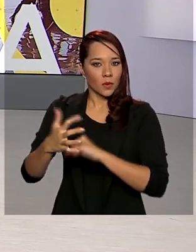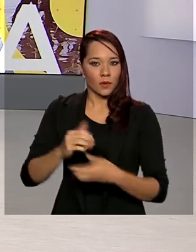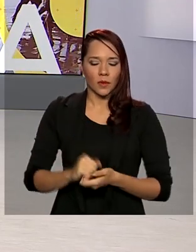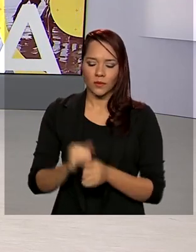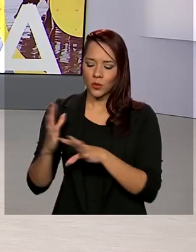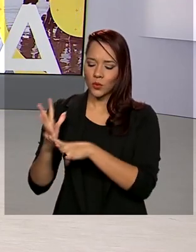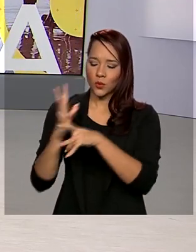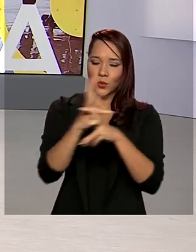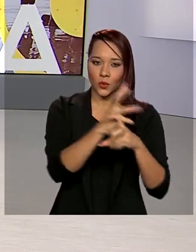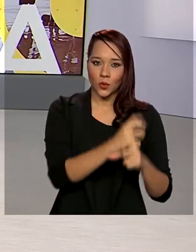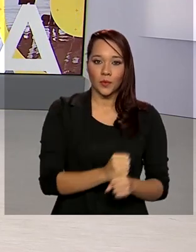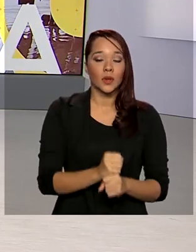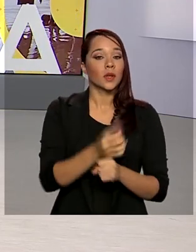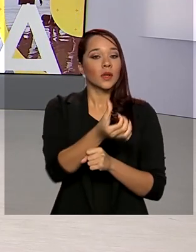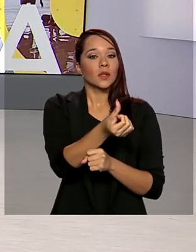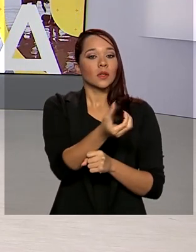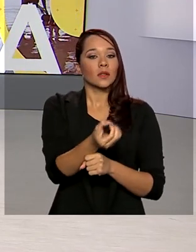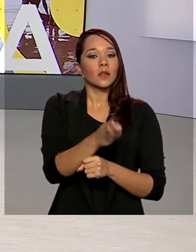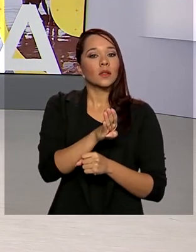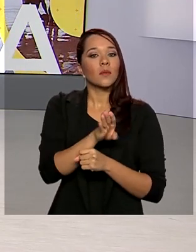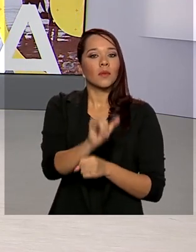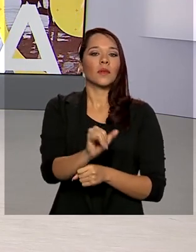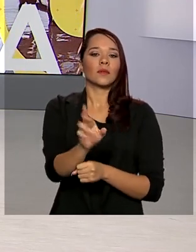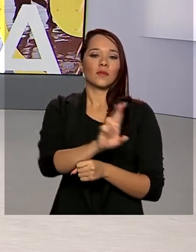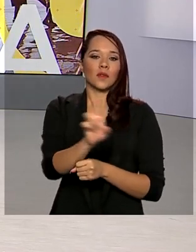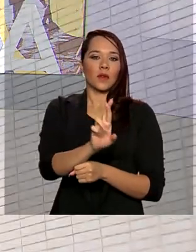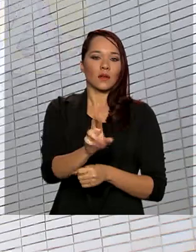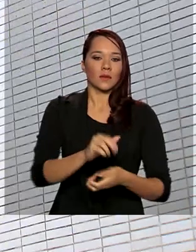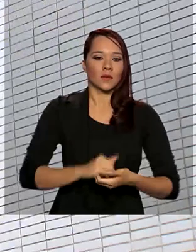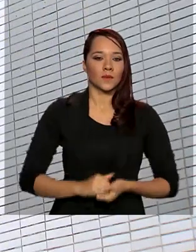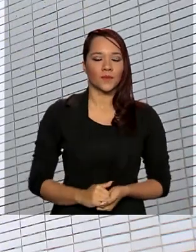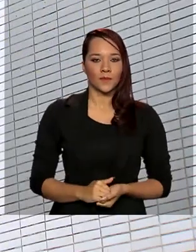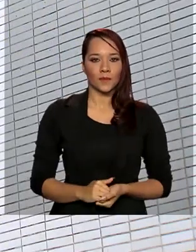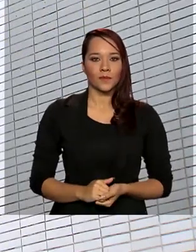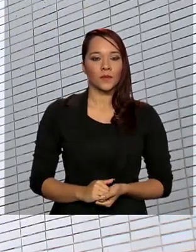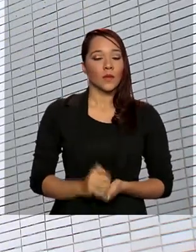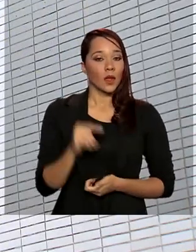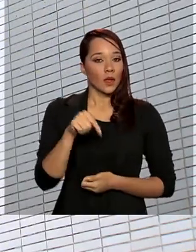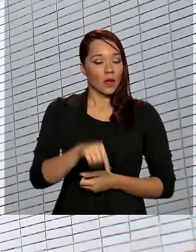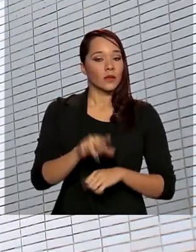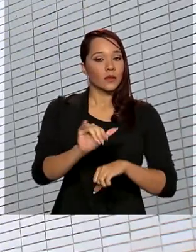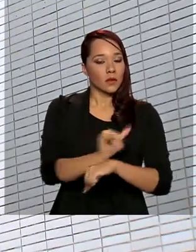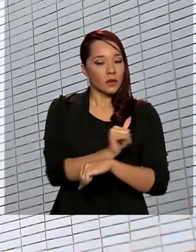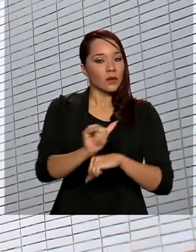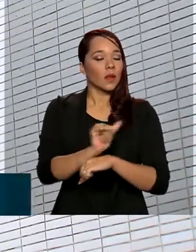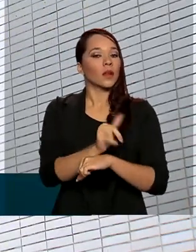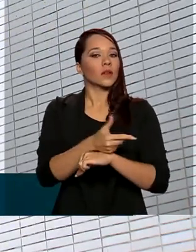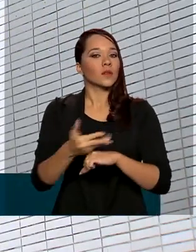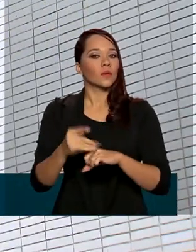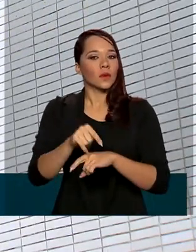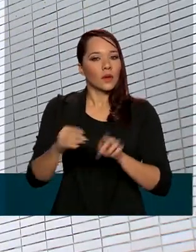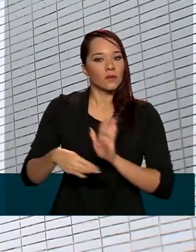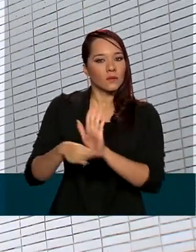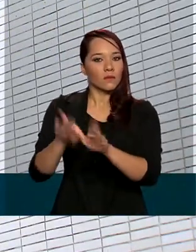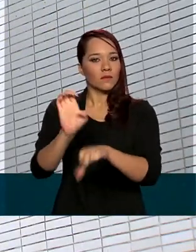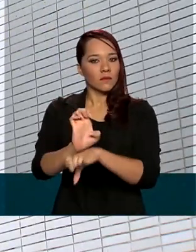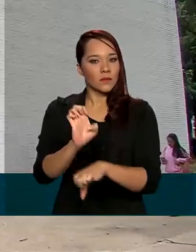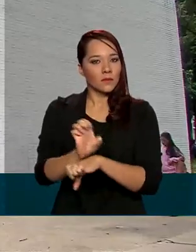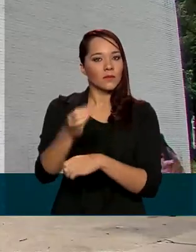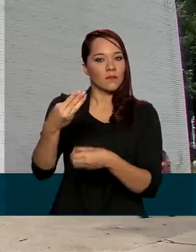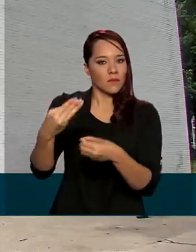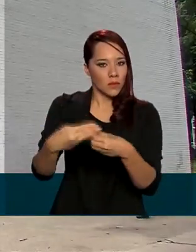No total serão 60 bilhões de reais. A medida tem o objetivo de socorrer estados e